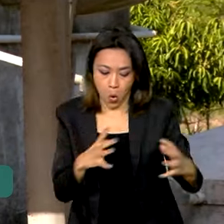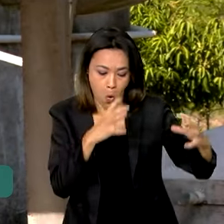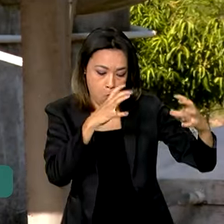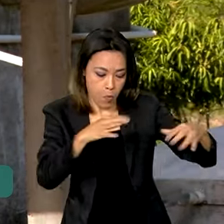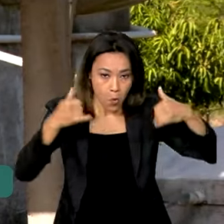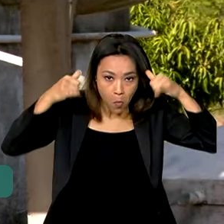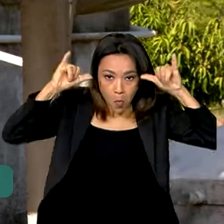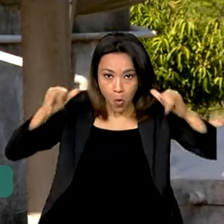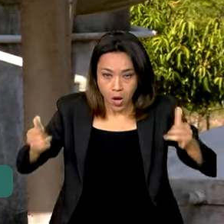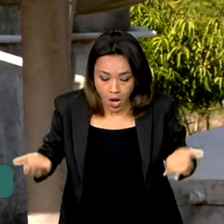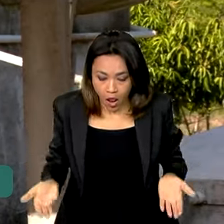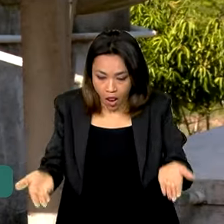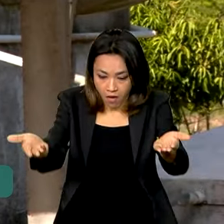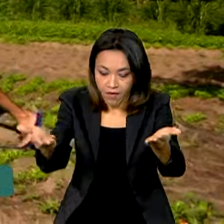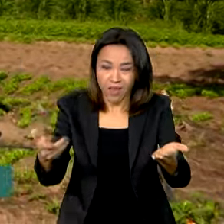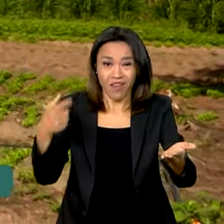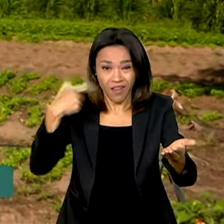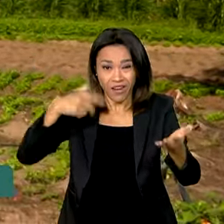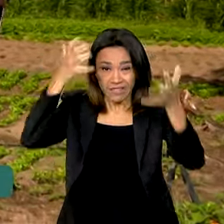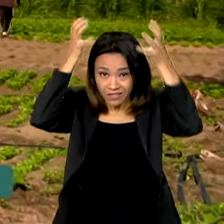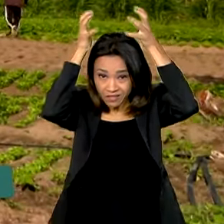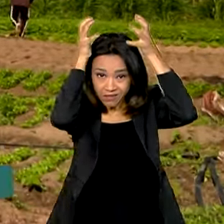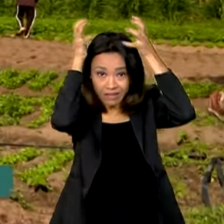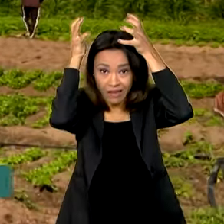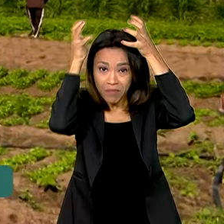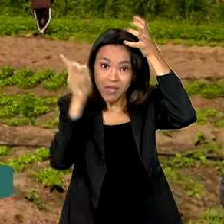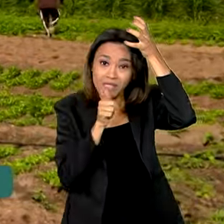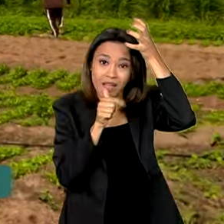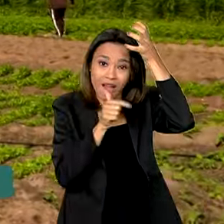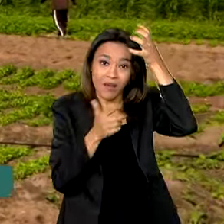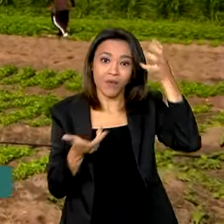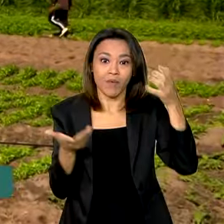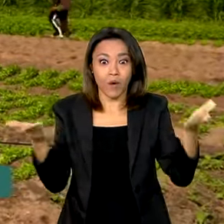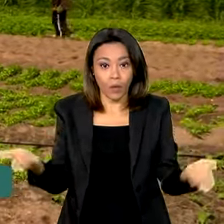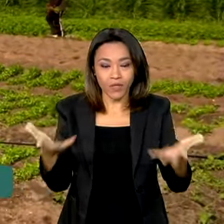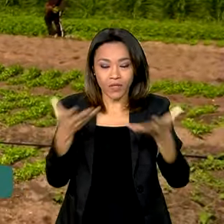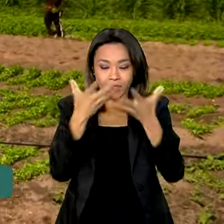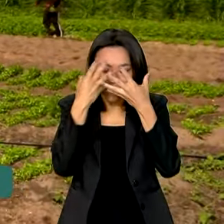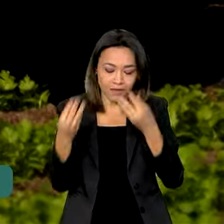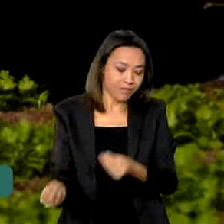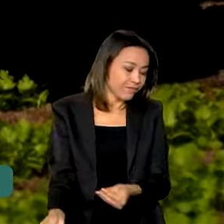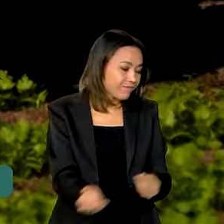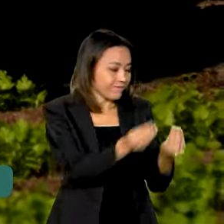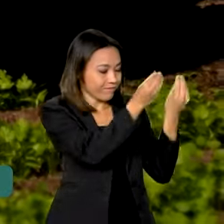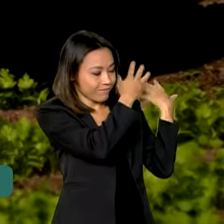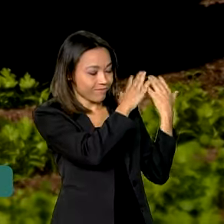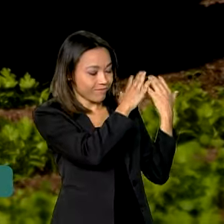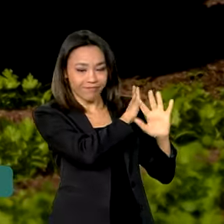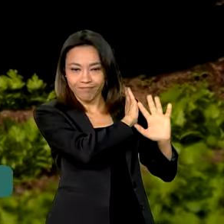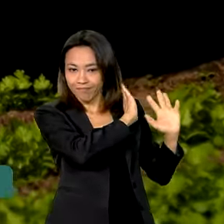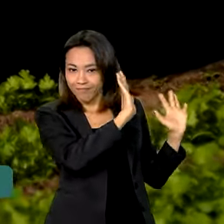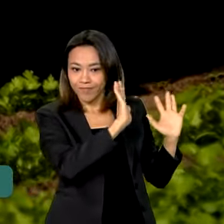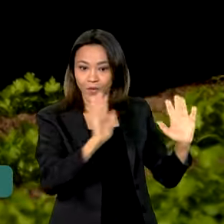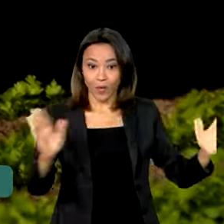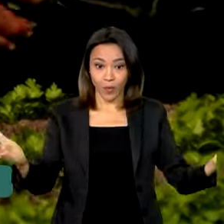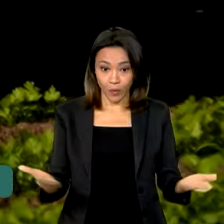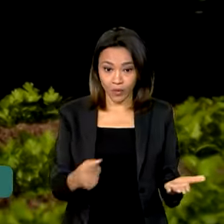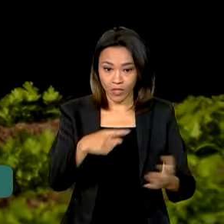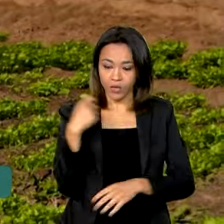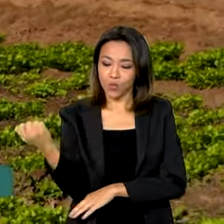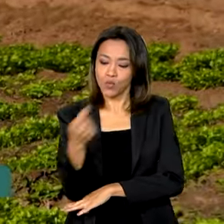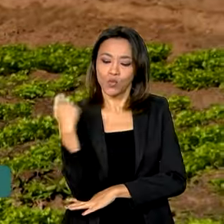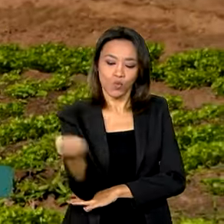na cabeça. Era o maior sofrimento. Histórias que ficaram no passado. Hoje, Agnaldo produz hortaliças e